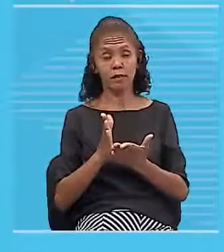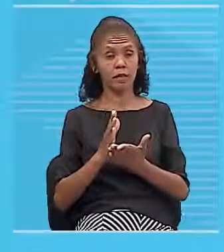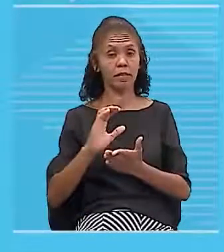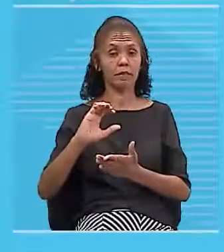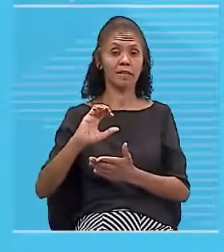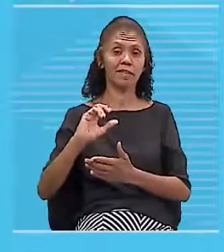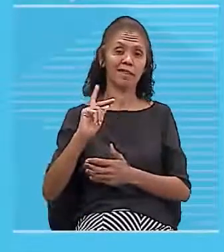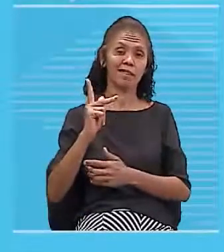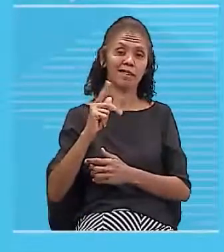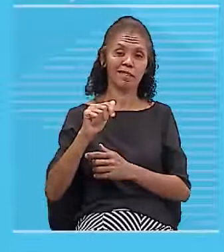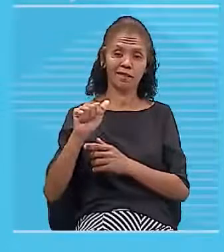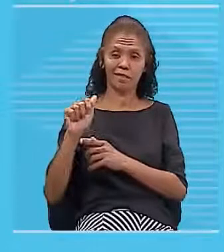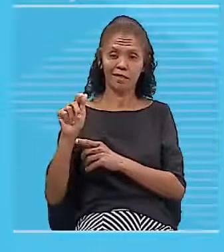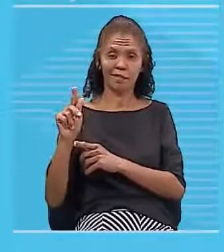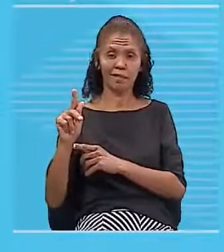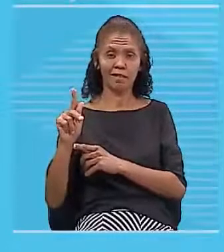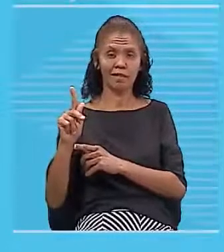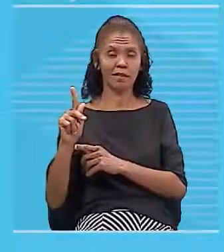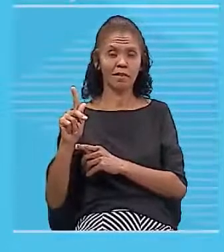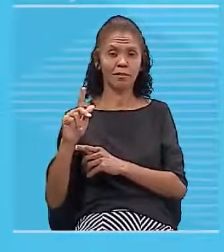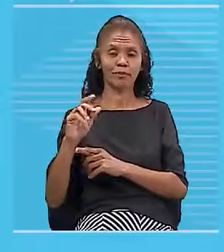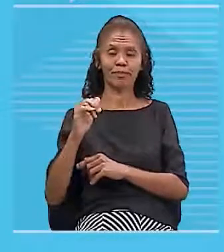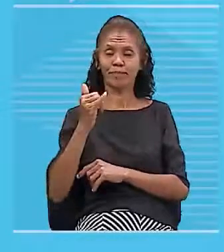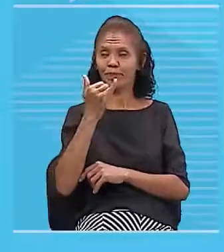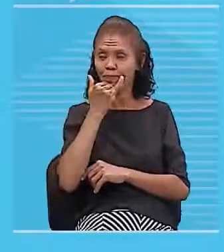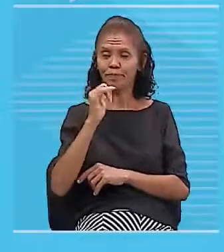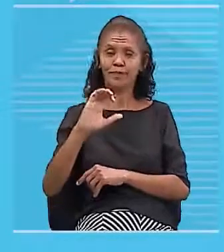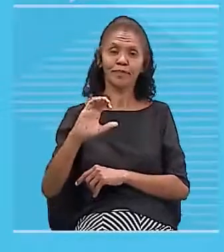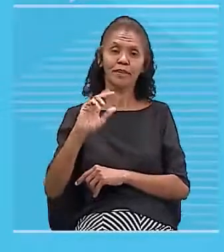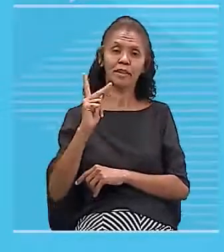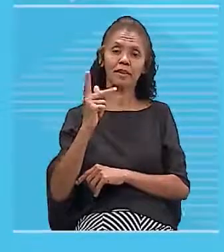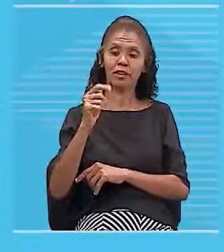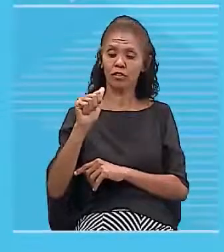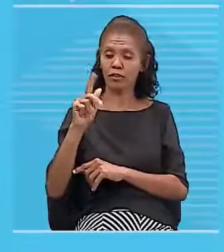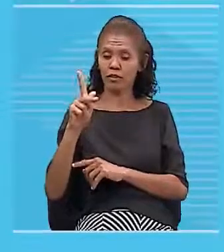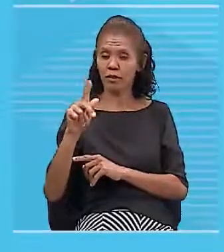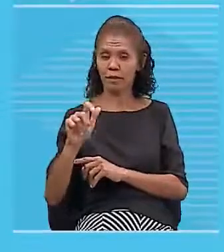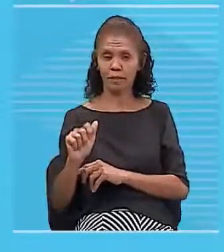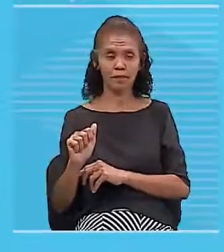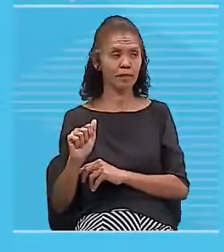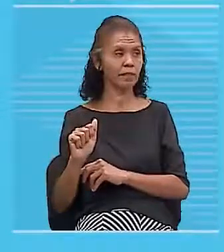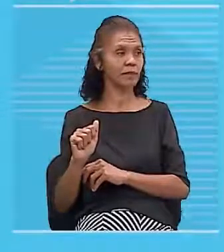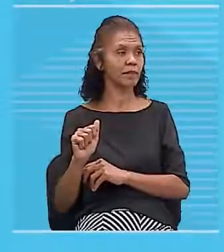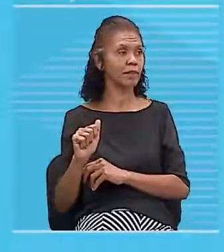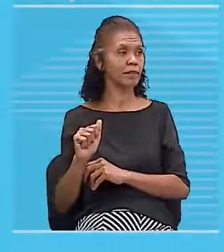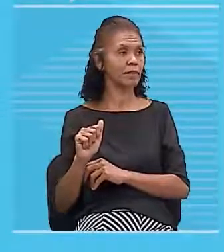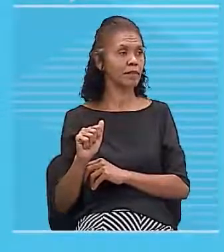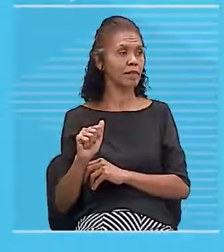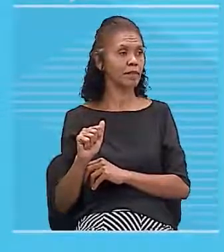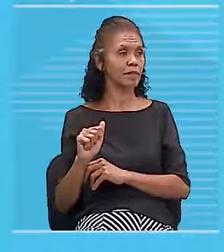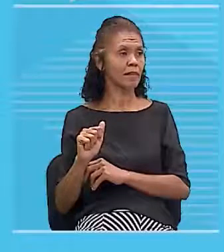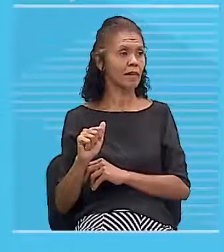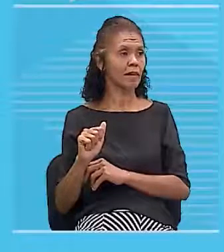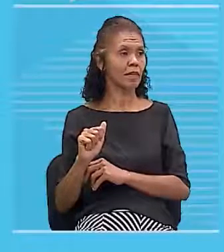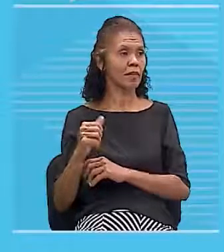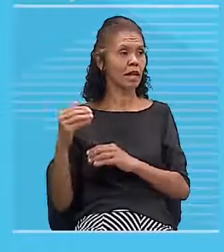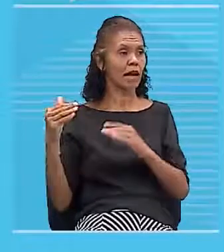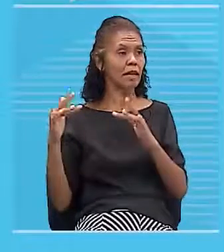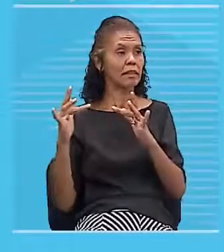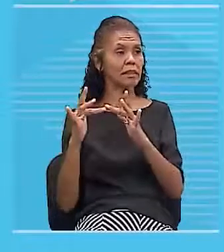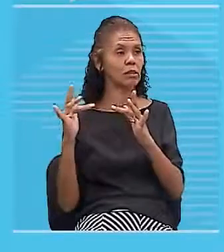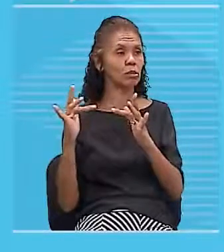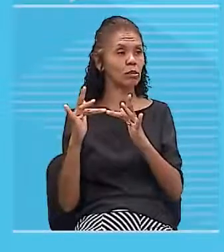dessa chapa metálica quando ela sente a presença da corrente elétrica